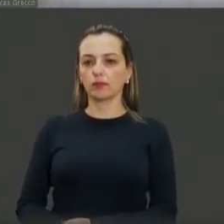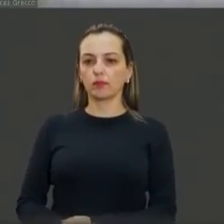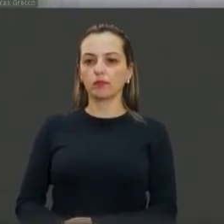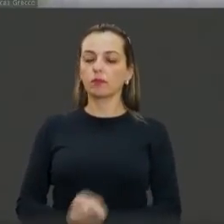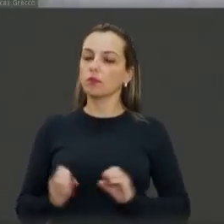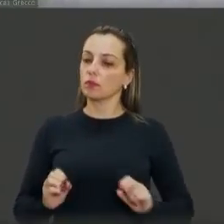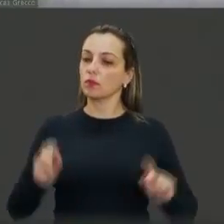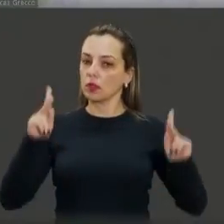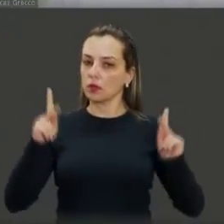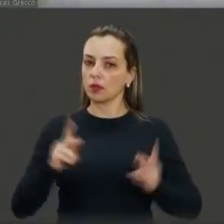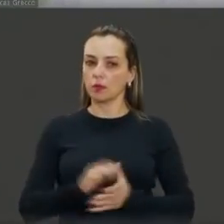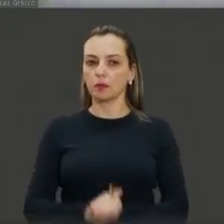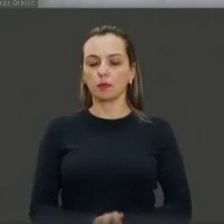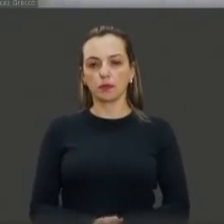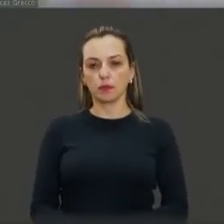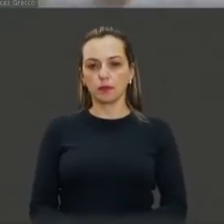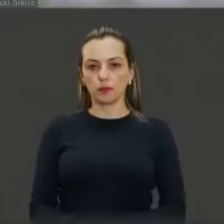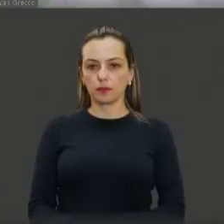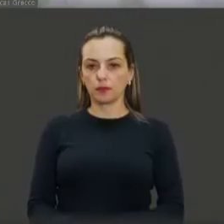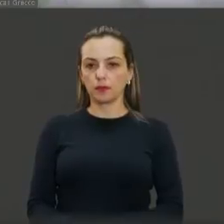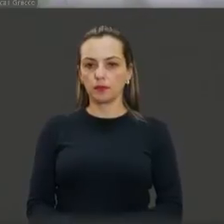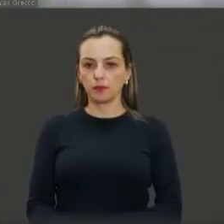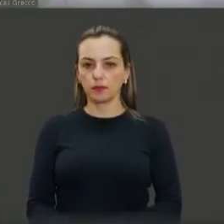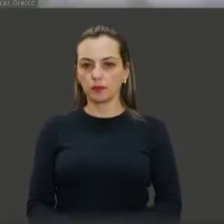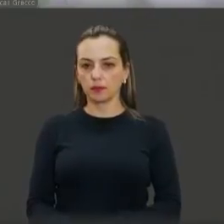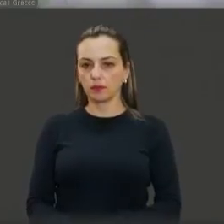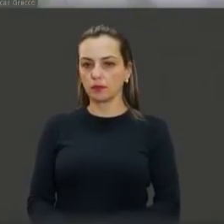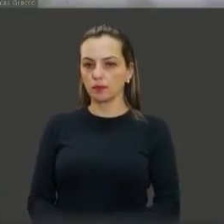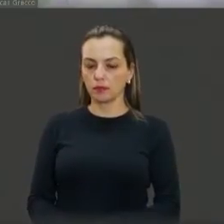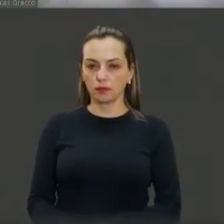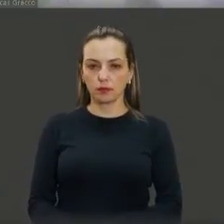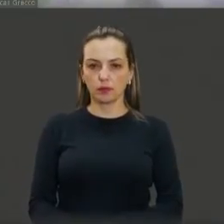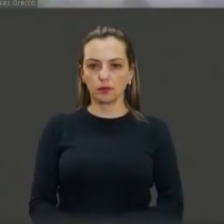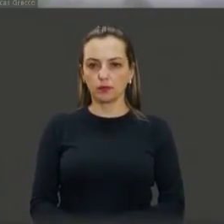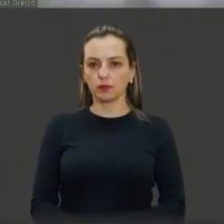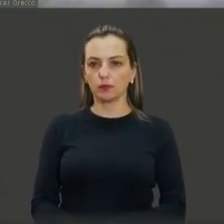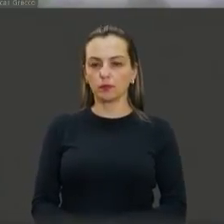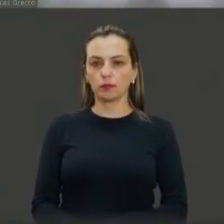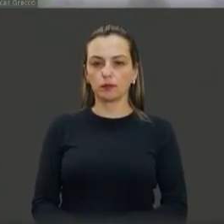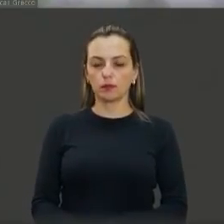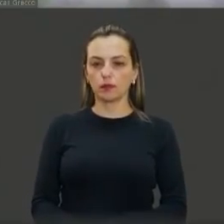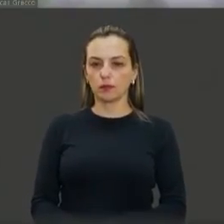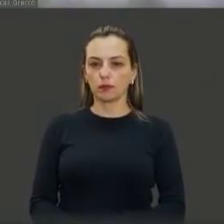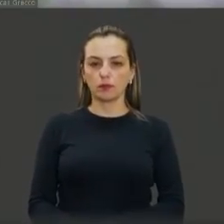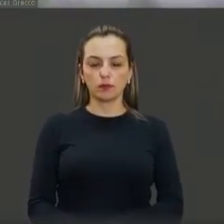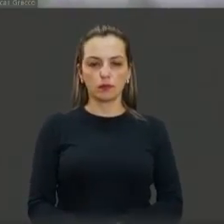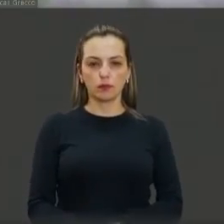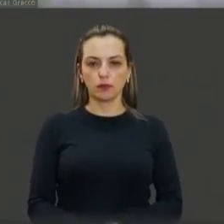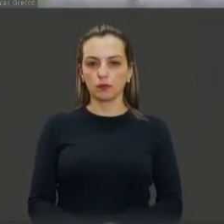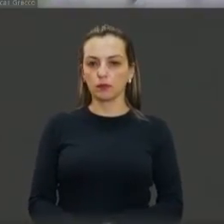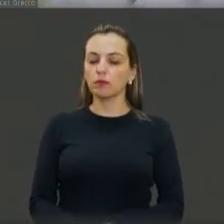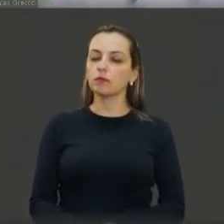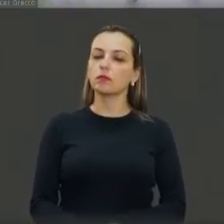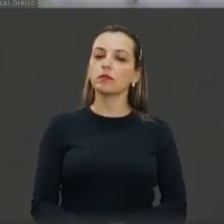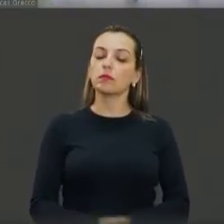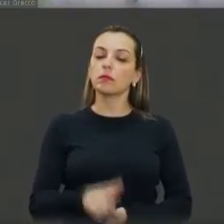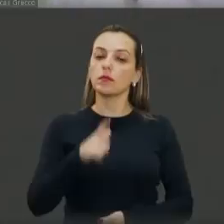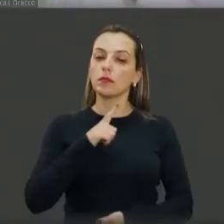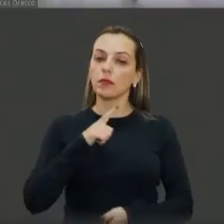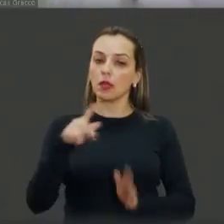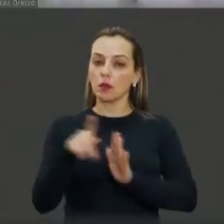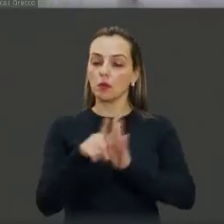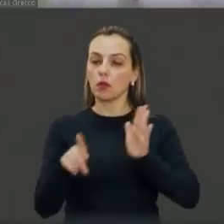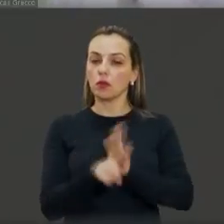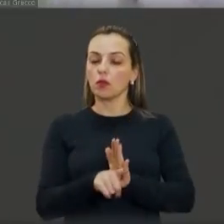Ok, pode ir na próxima foto, por favor. Olha aí, gente, tem um projeto meu que vai ser